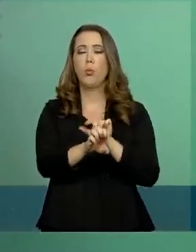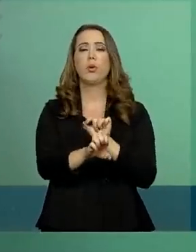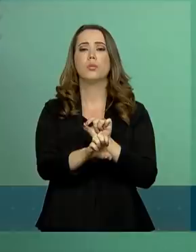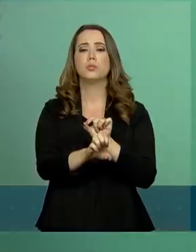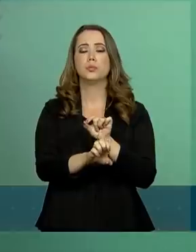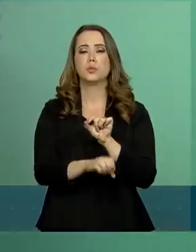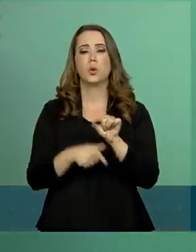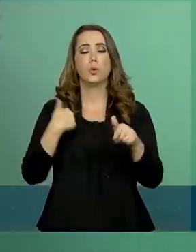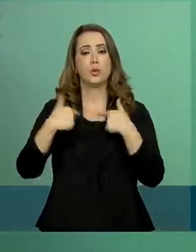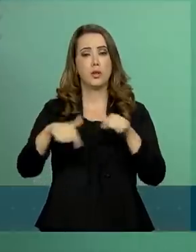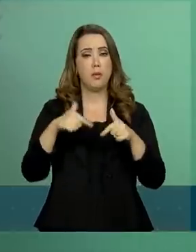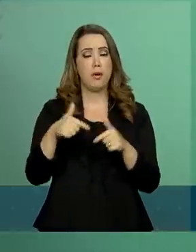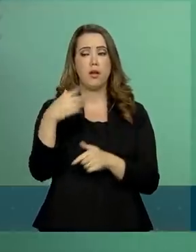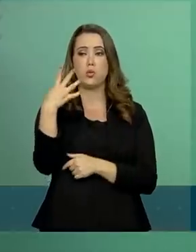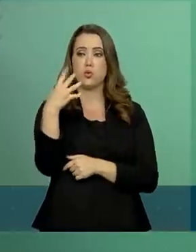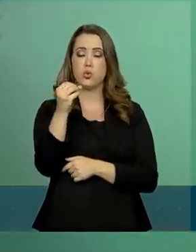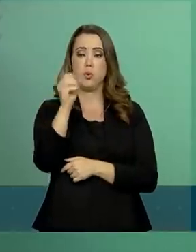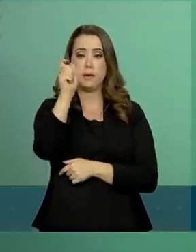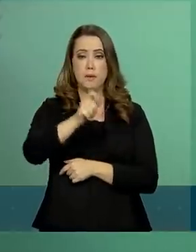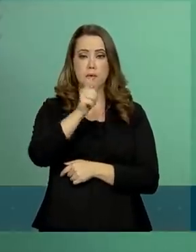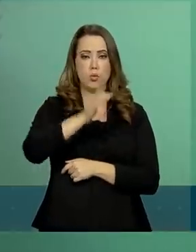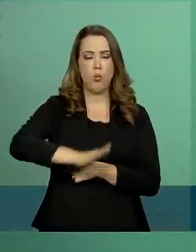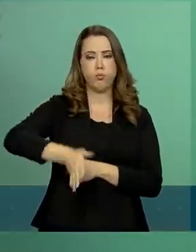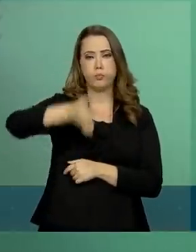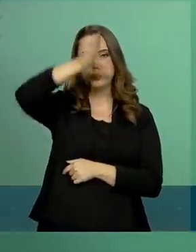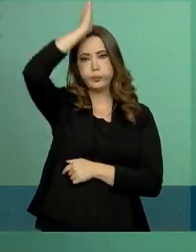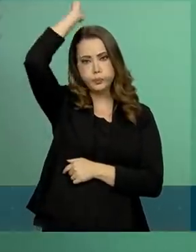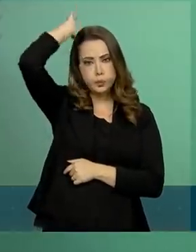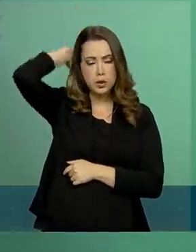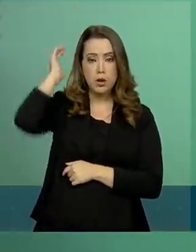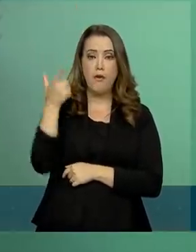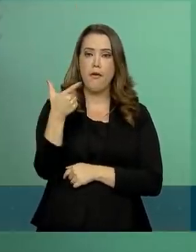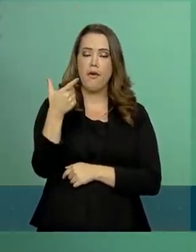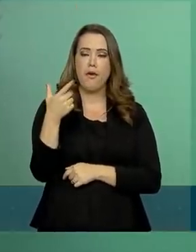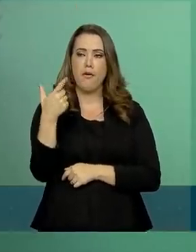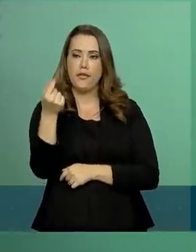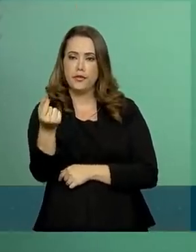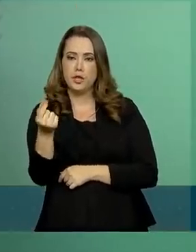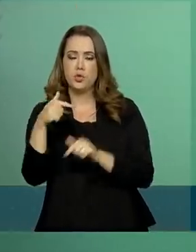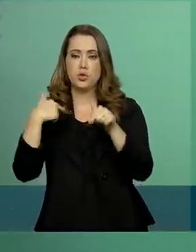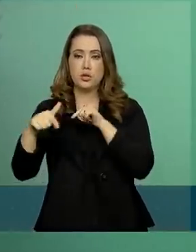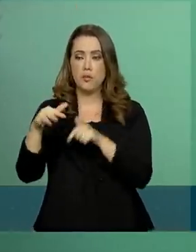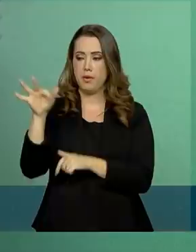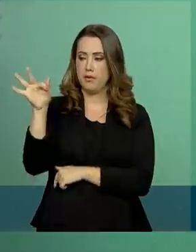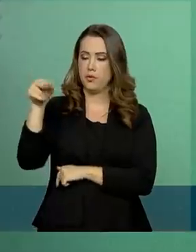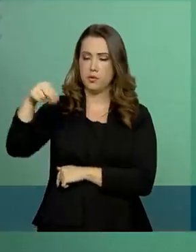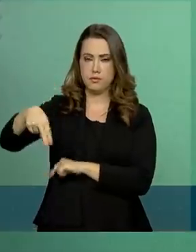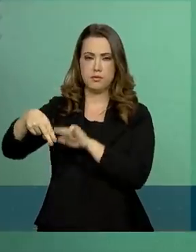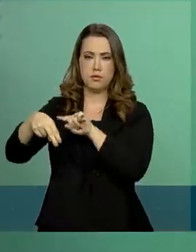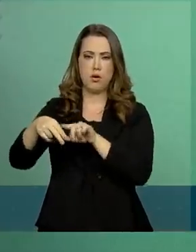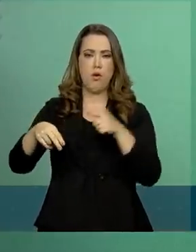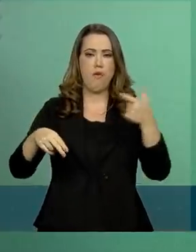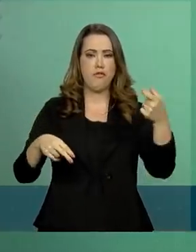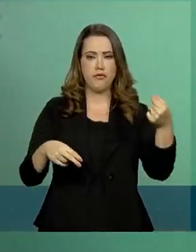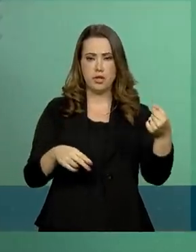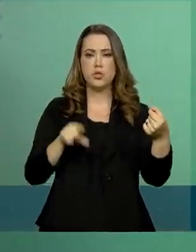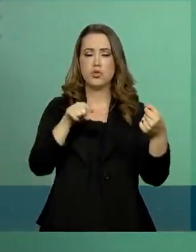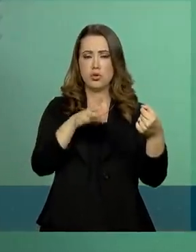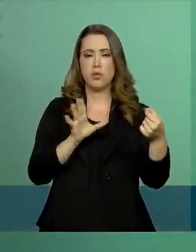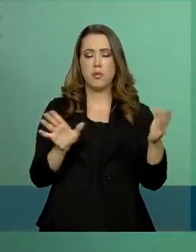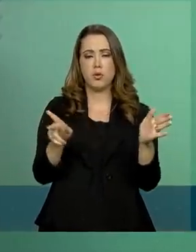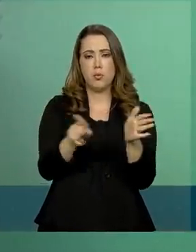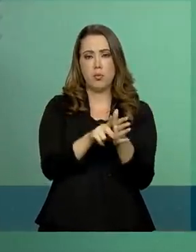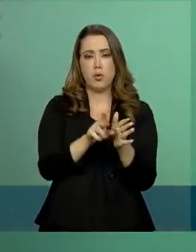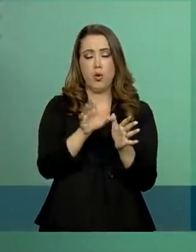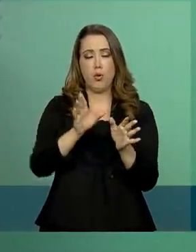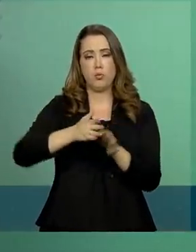atuação de 40 bombeiros militares, 20 da Força Nacional de Segurança Pública e 20 do Corpo de